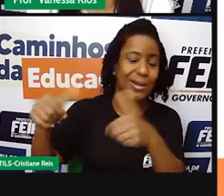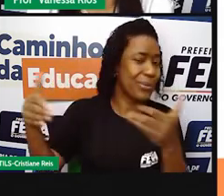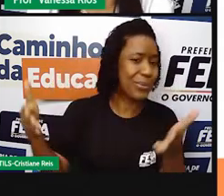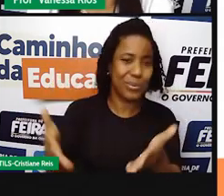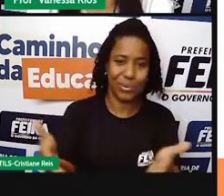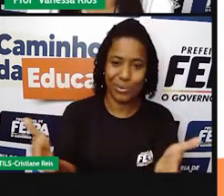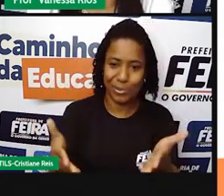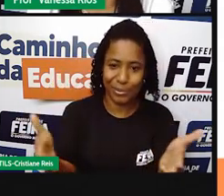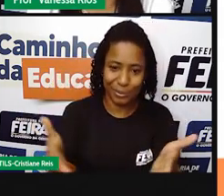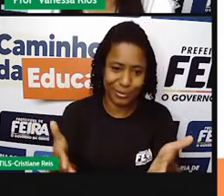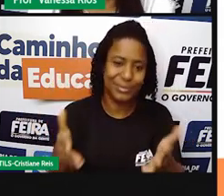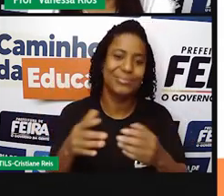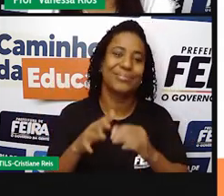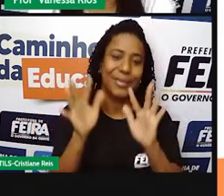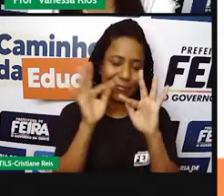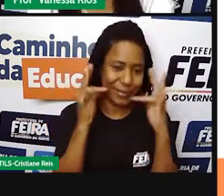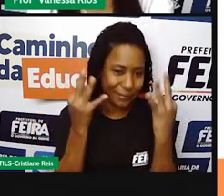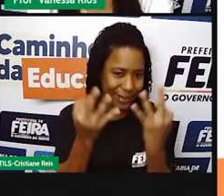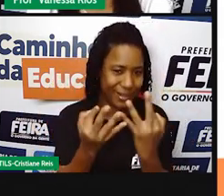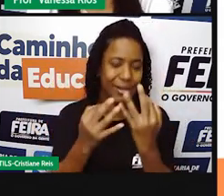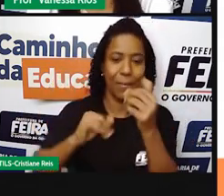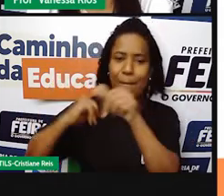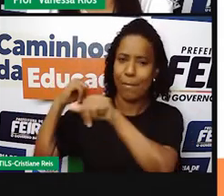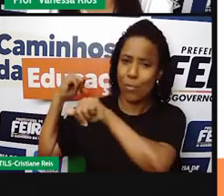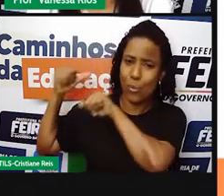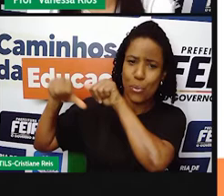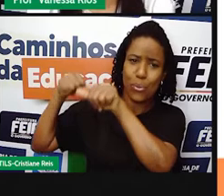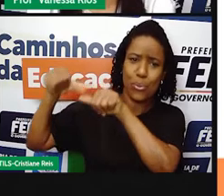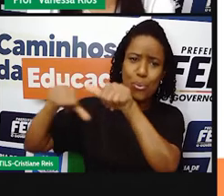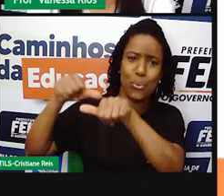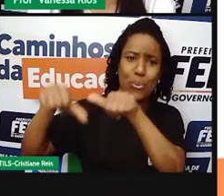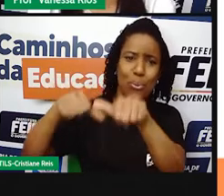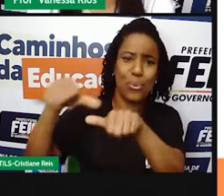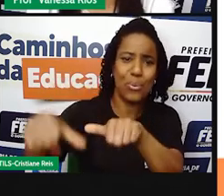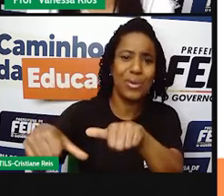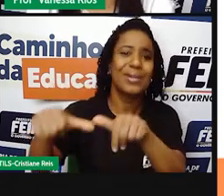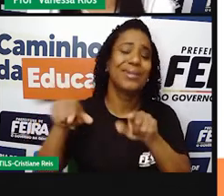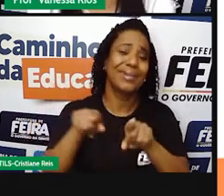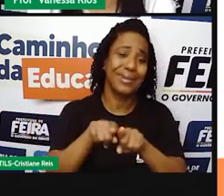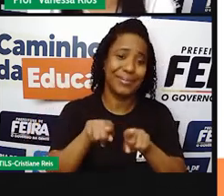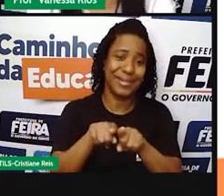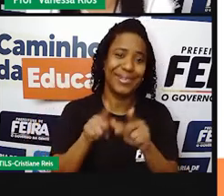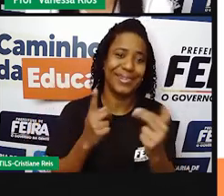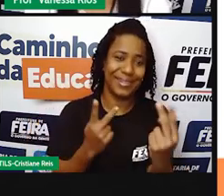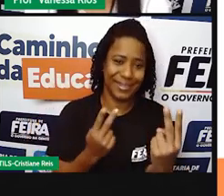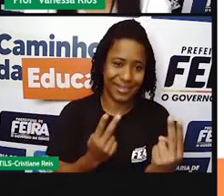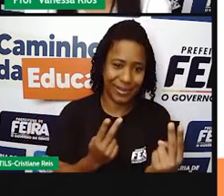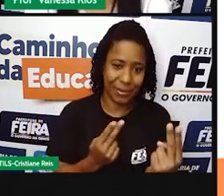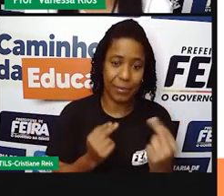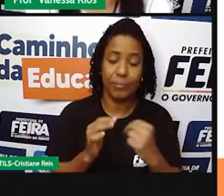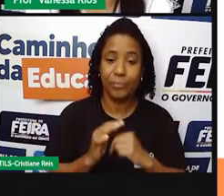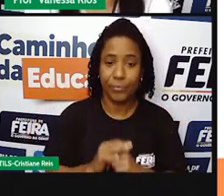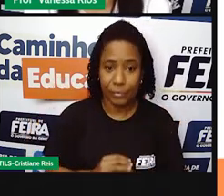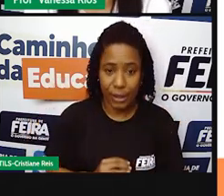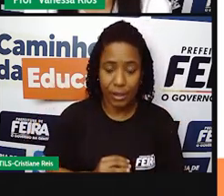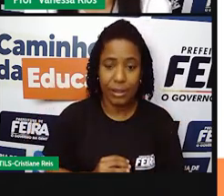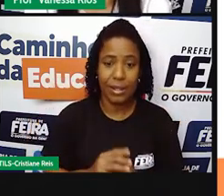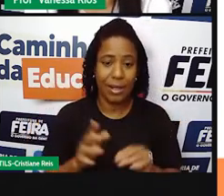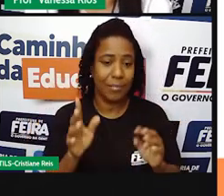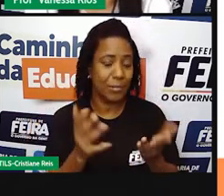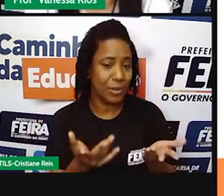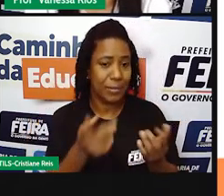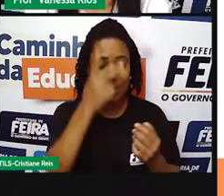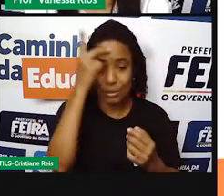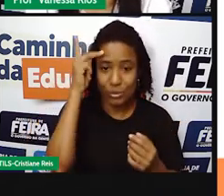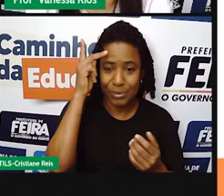família também faz parte aí dessas transformações. Porque as necessidades das pessoas, elas vão mudando, elas